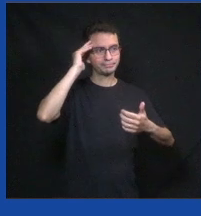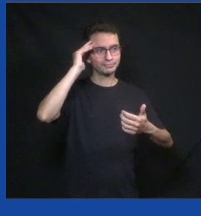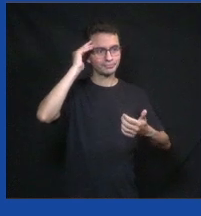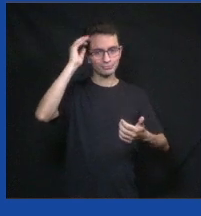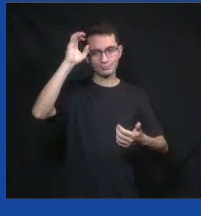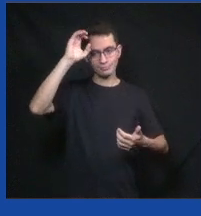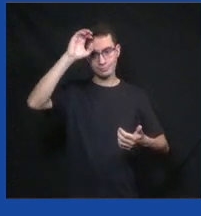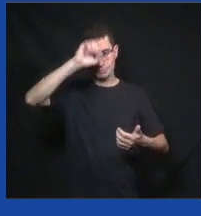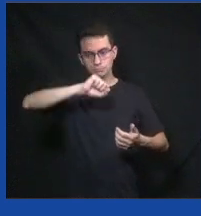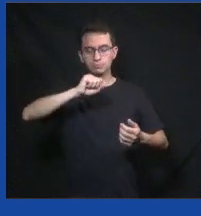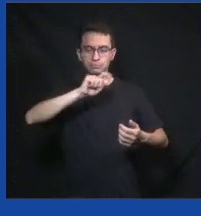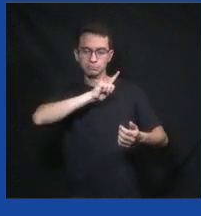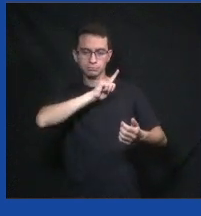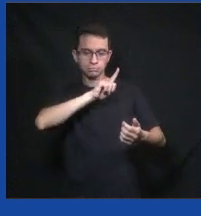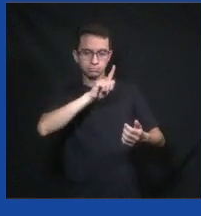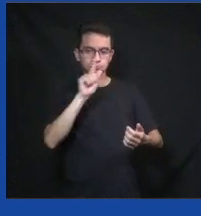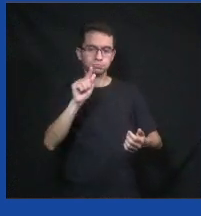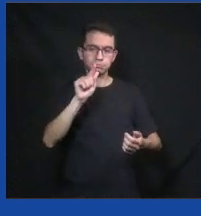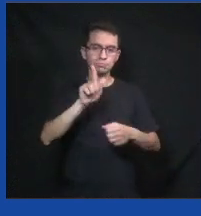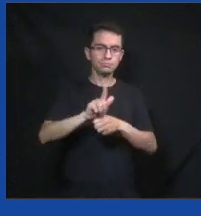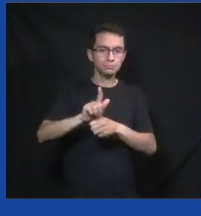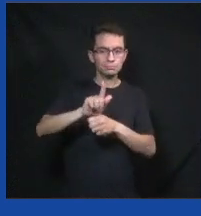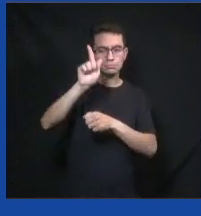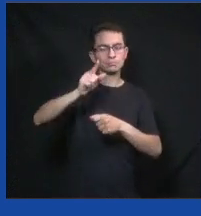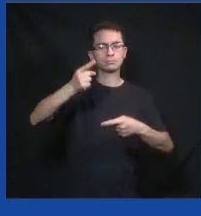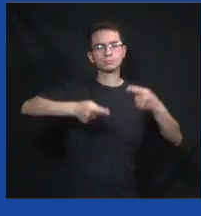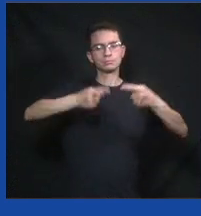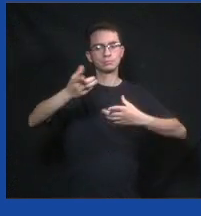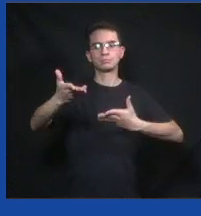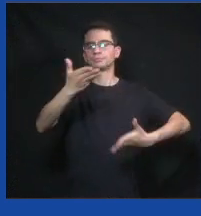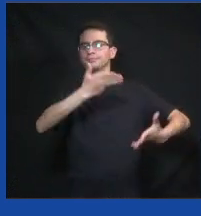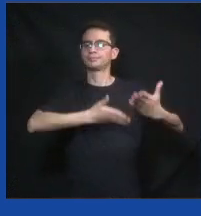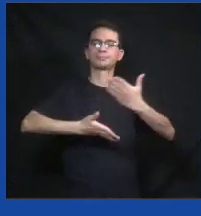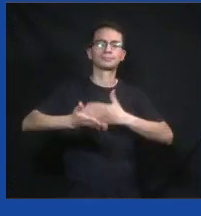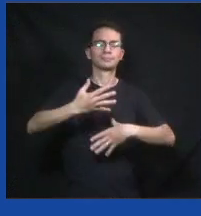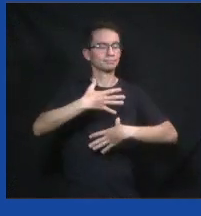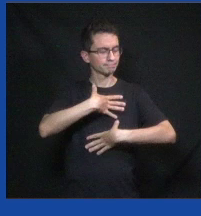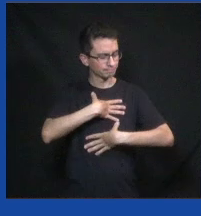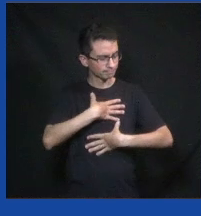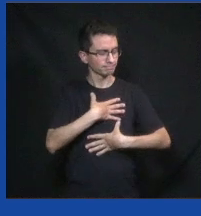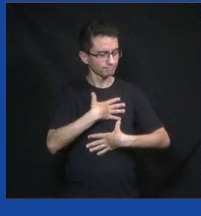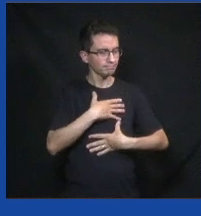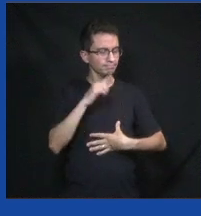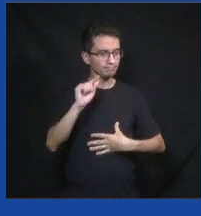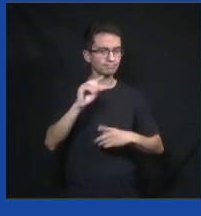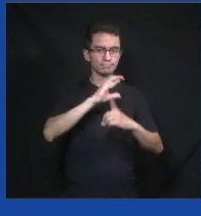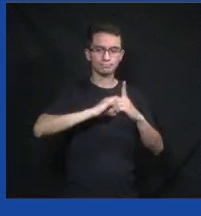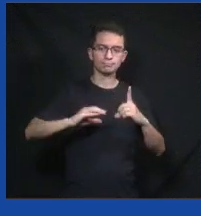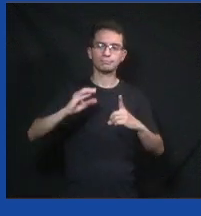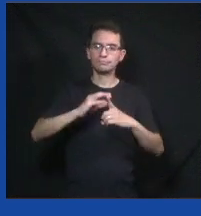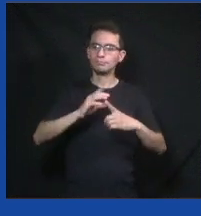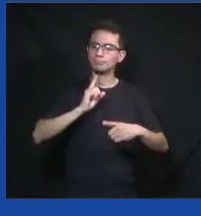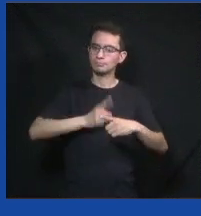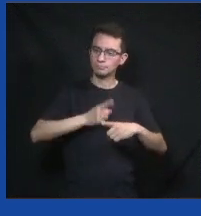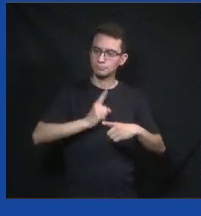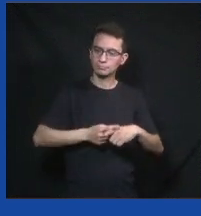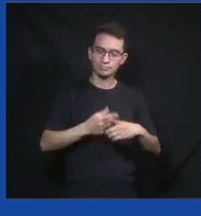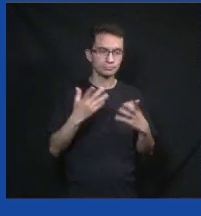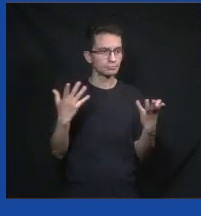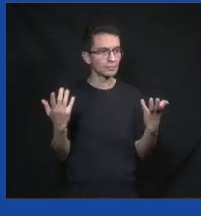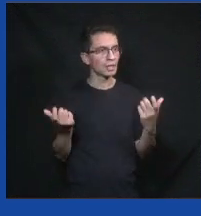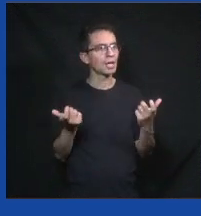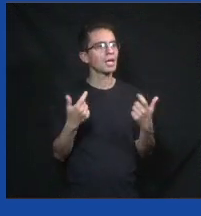gestão pública colaborativa e que isso tem muito a ver com participação de cidadão, tem a ver com trazer o cidadão para o centro de tudo. Eu